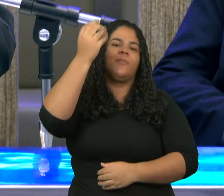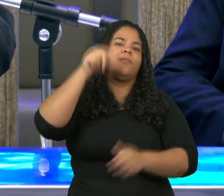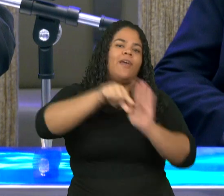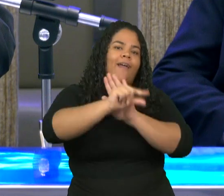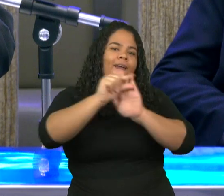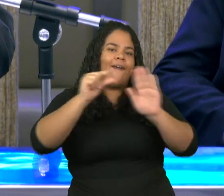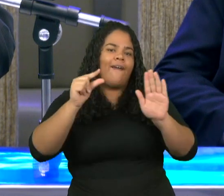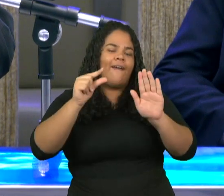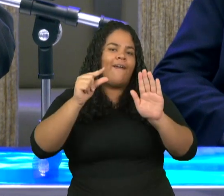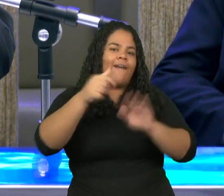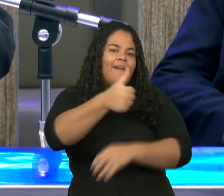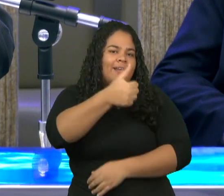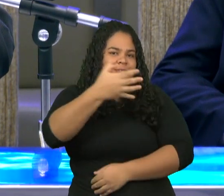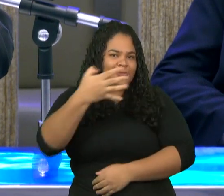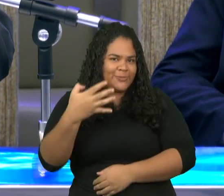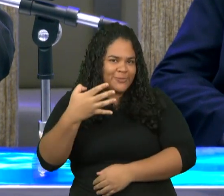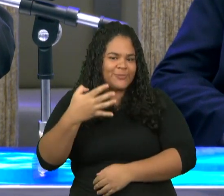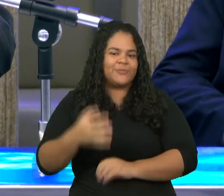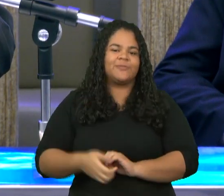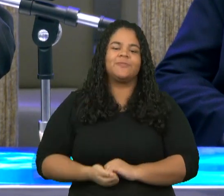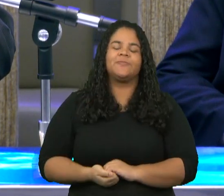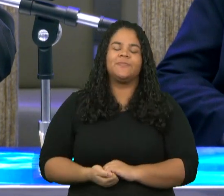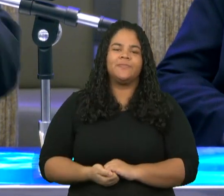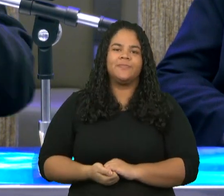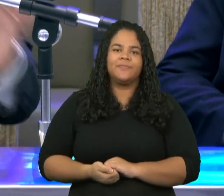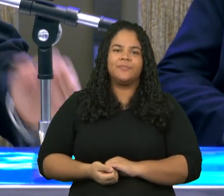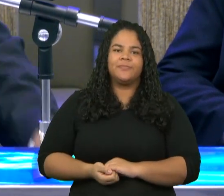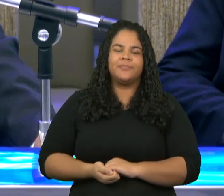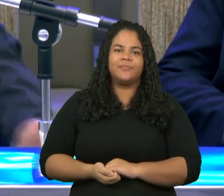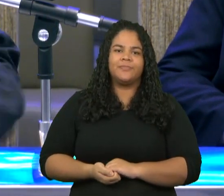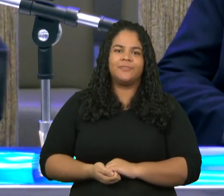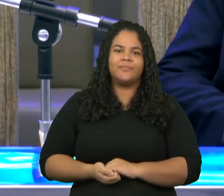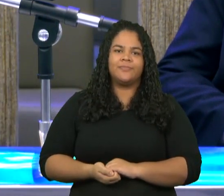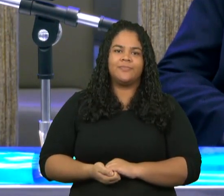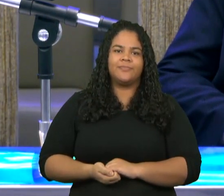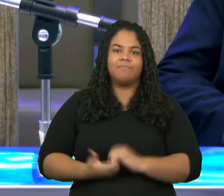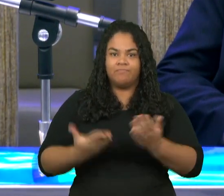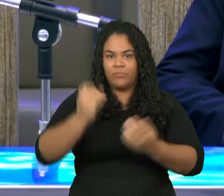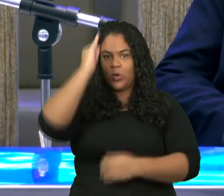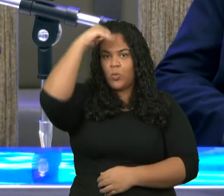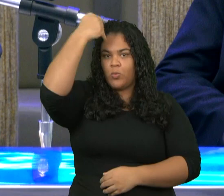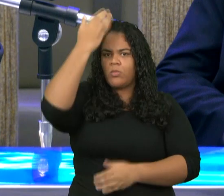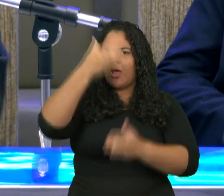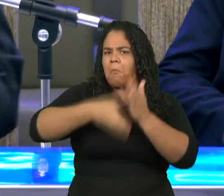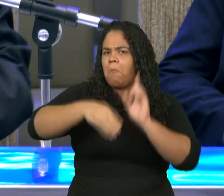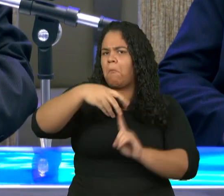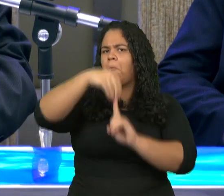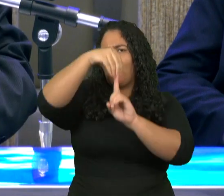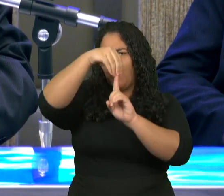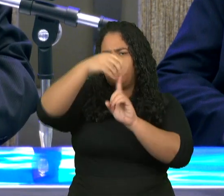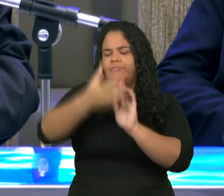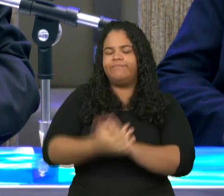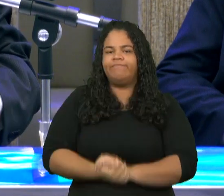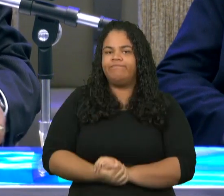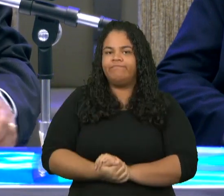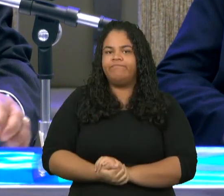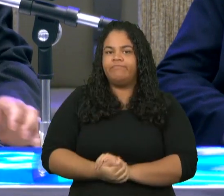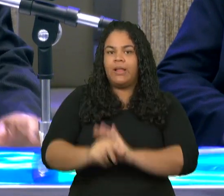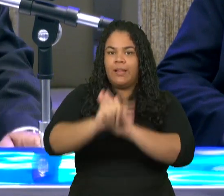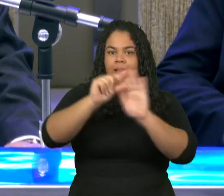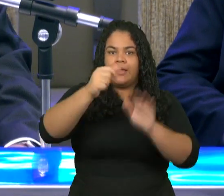dividido em capítulos, mas em versículo. Judas, versículo 14,